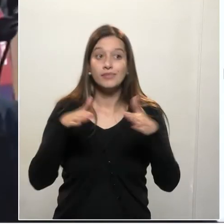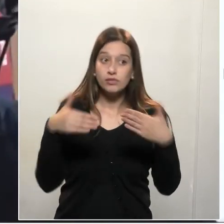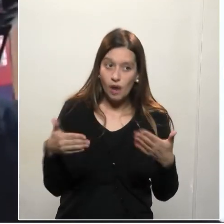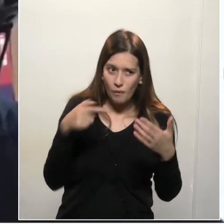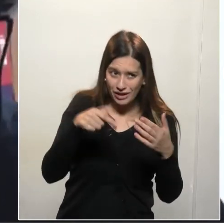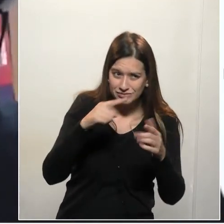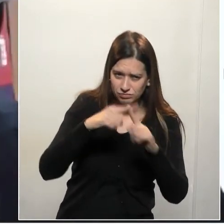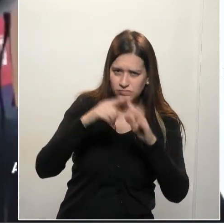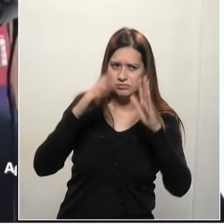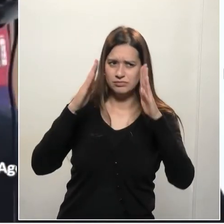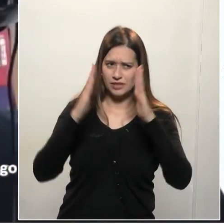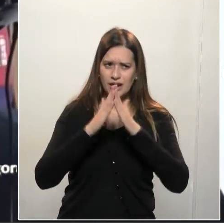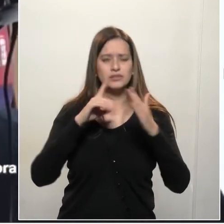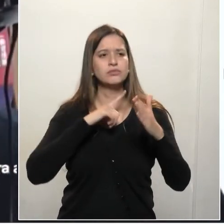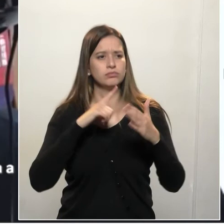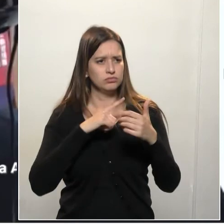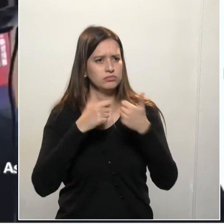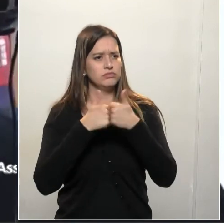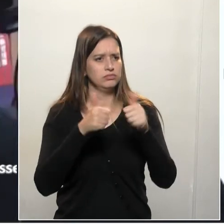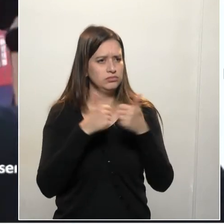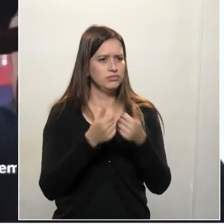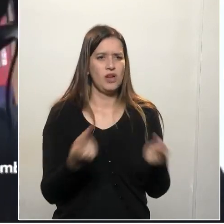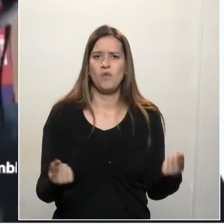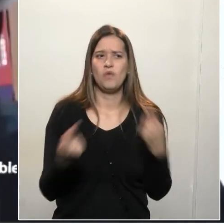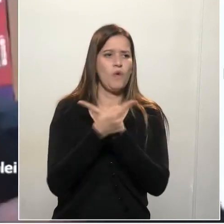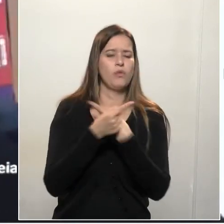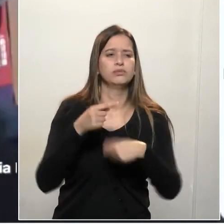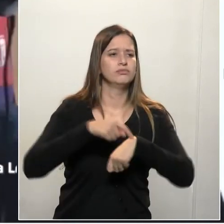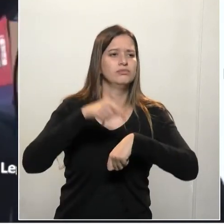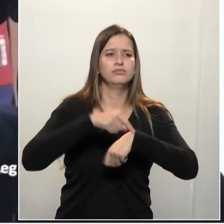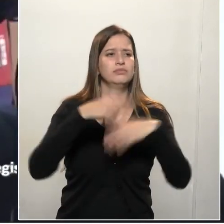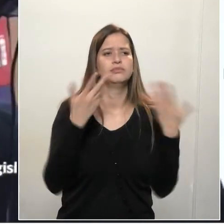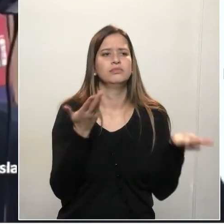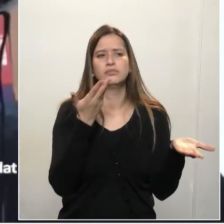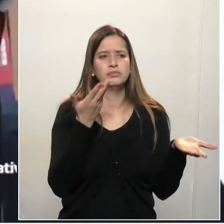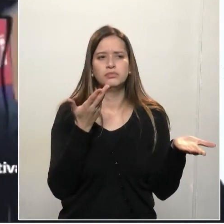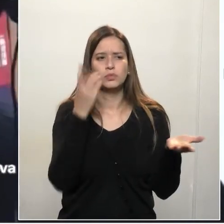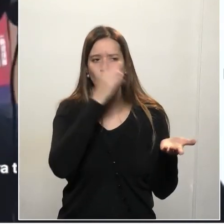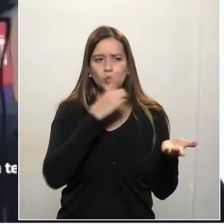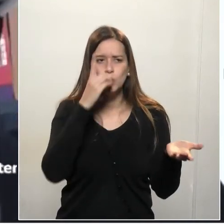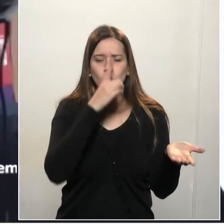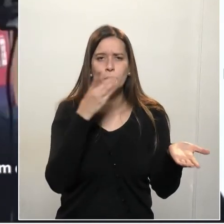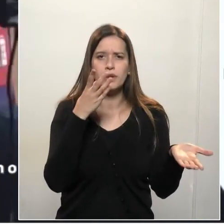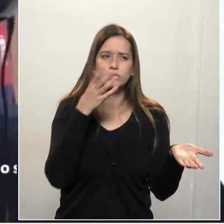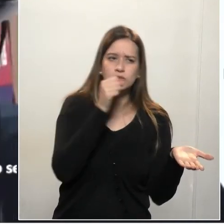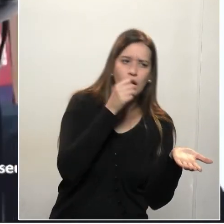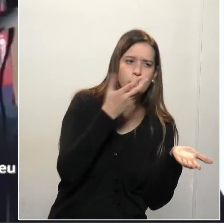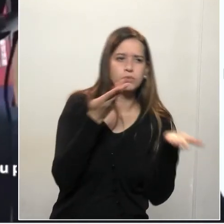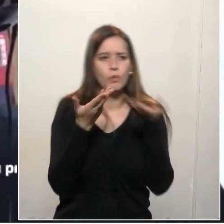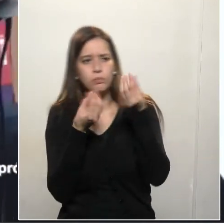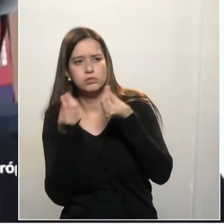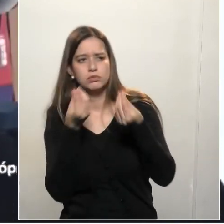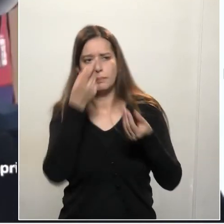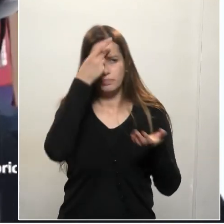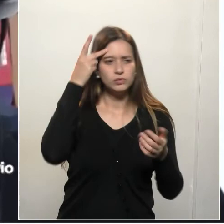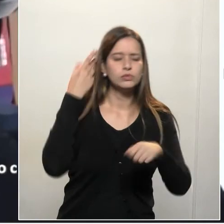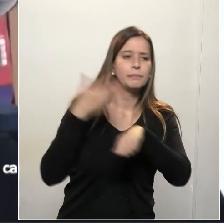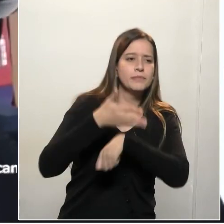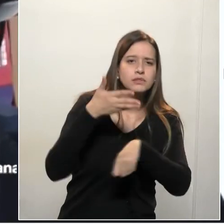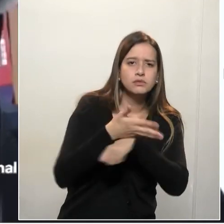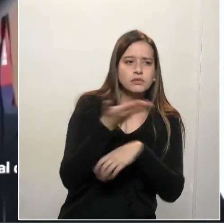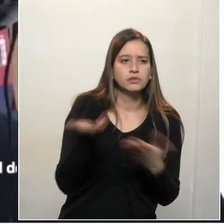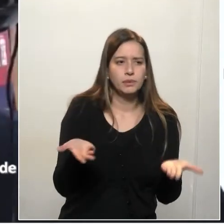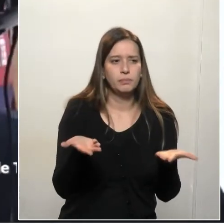coletivo no contraturno, no fim de semana, nos horários que não são horários de pico, horário de